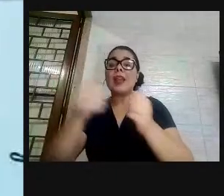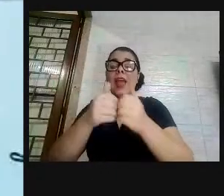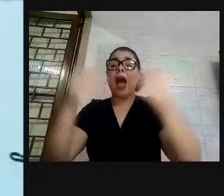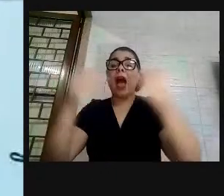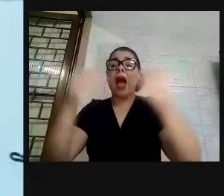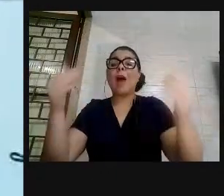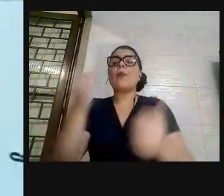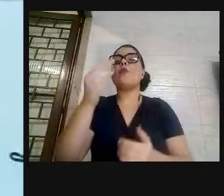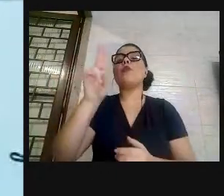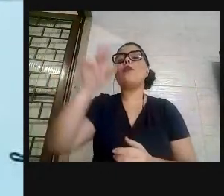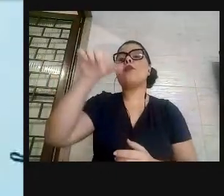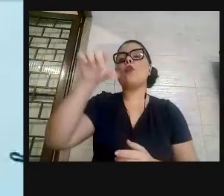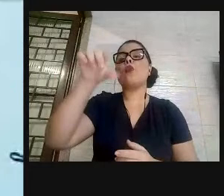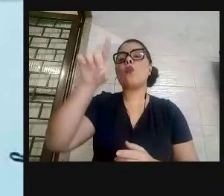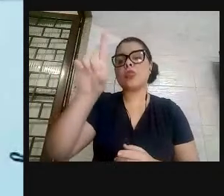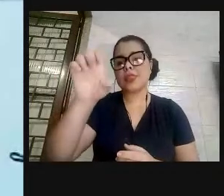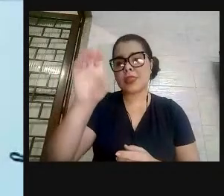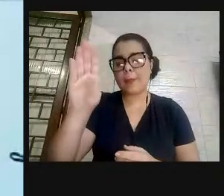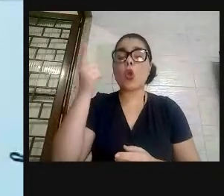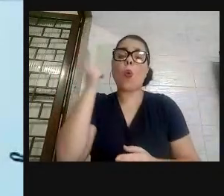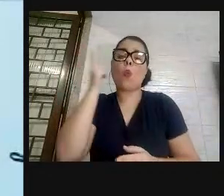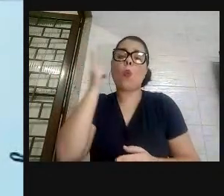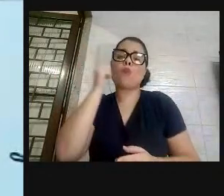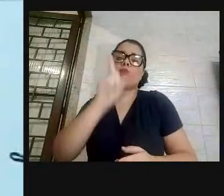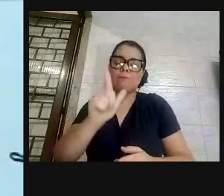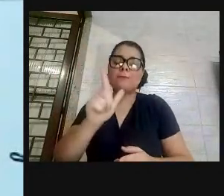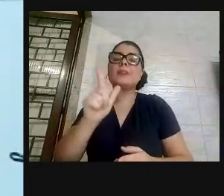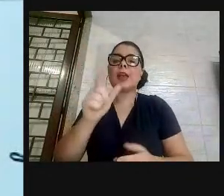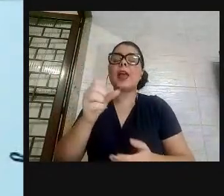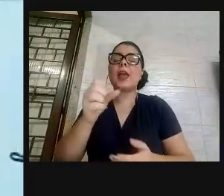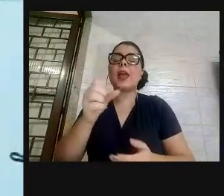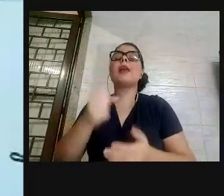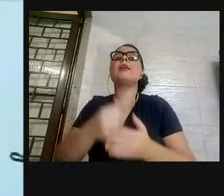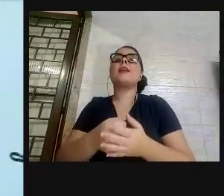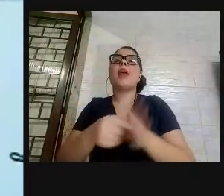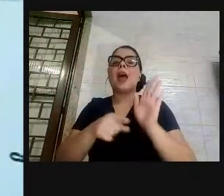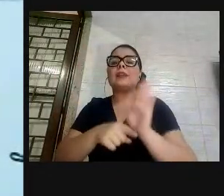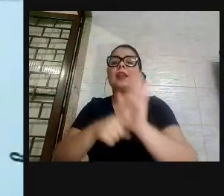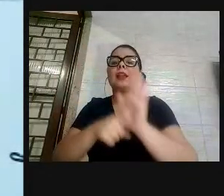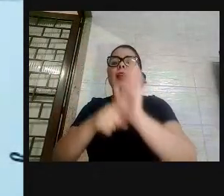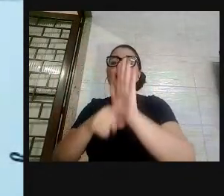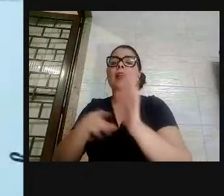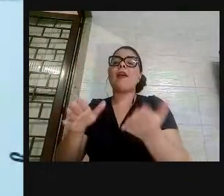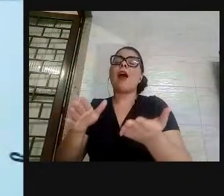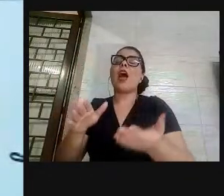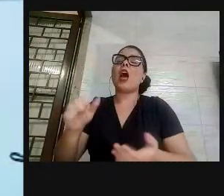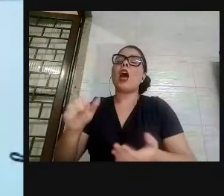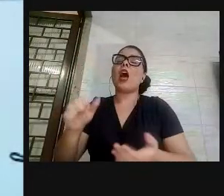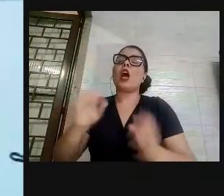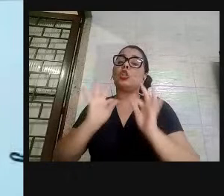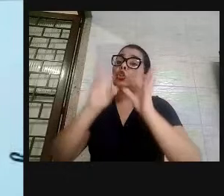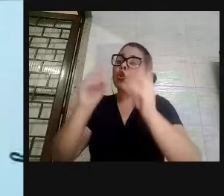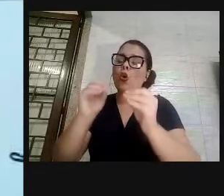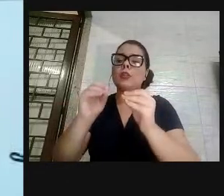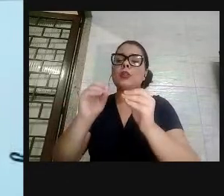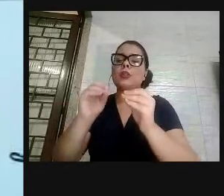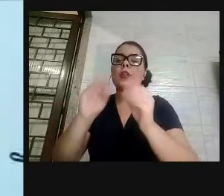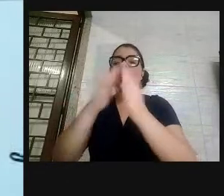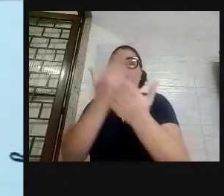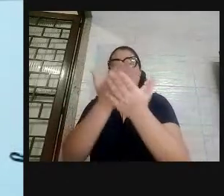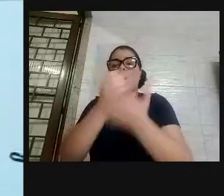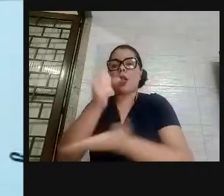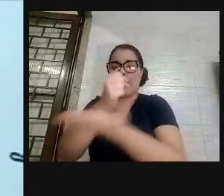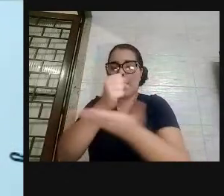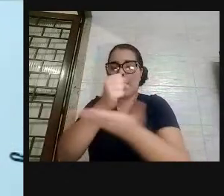o Fundeb, então, passou a atender toda a escola básica, desde a creche, a educação infantil, a educação fundamental, o ensino